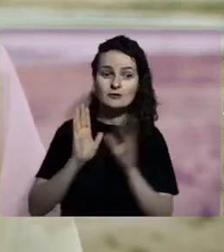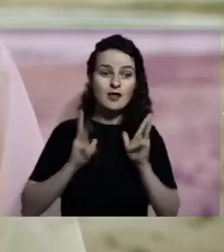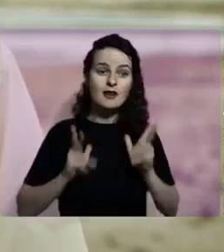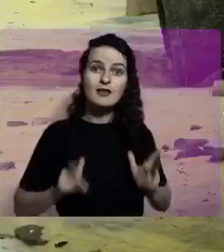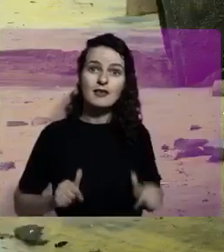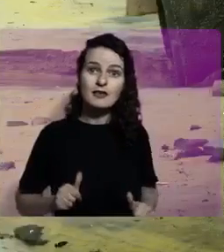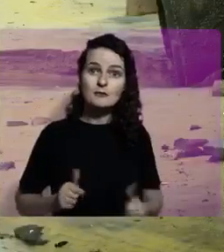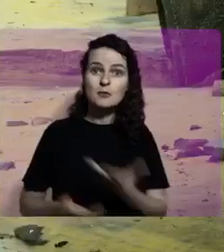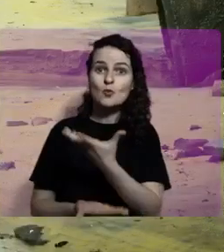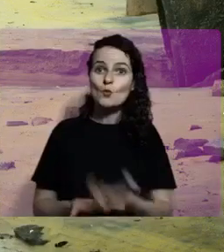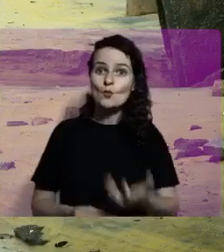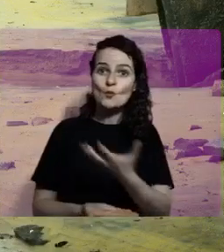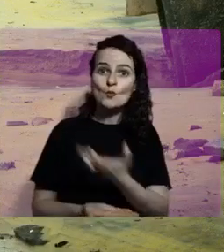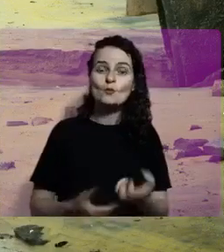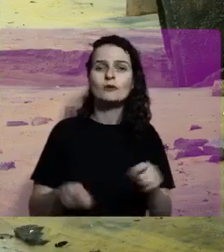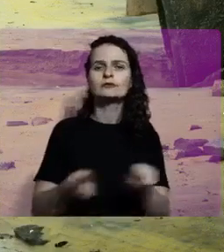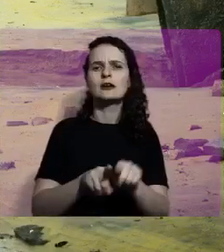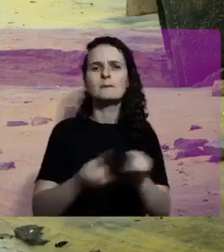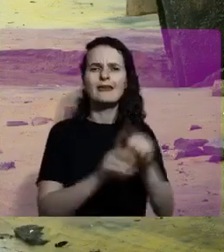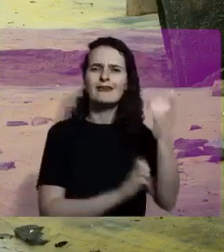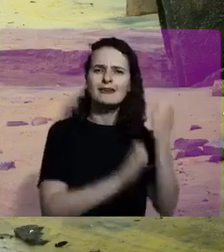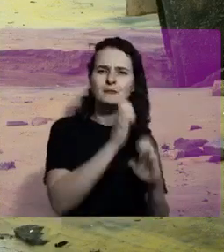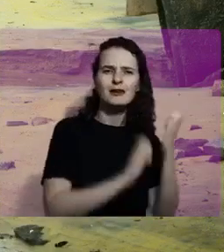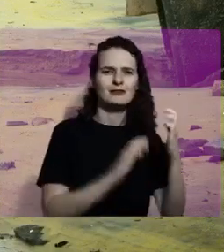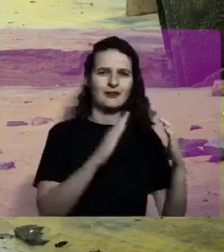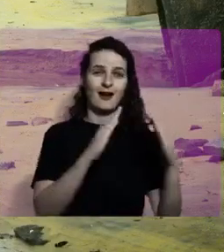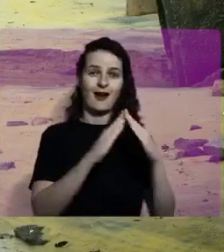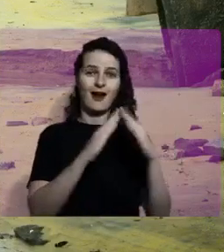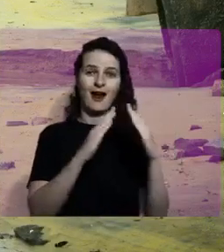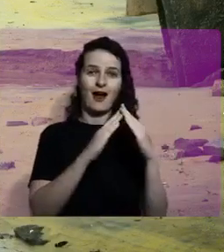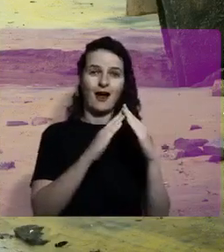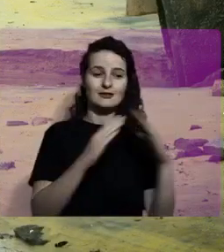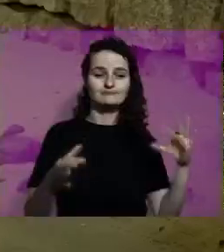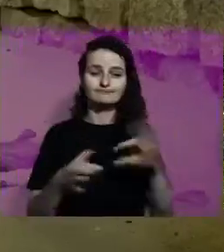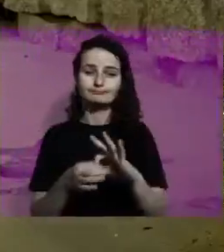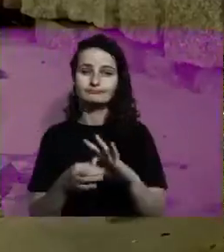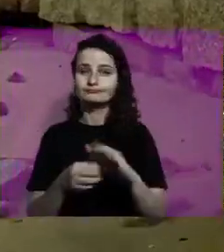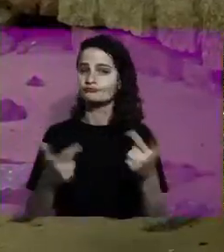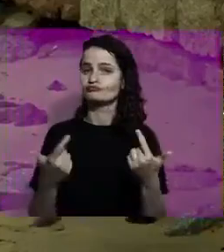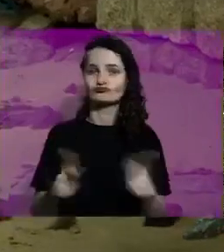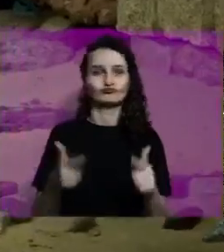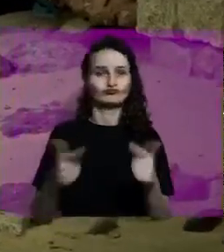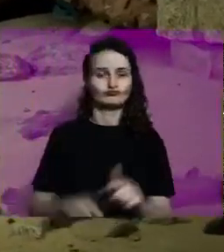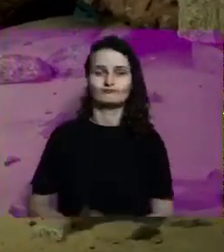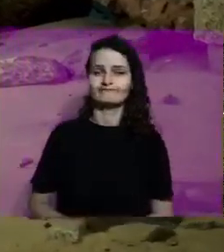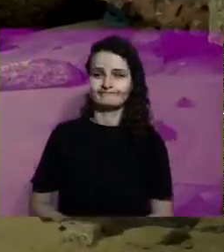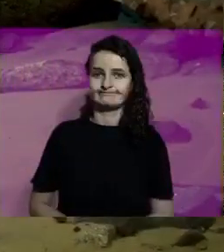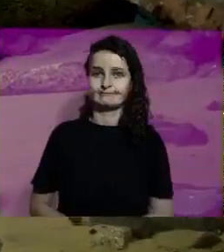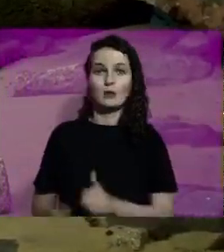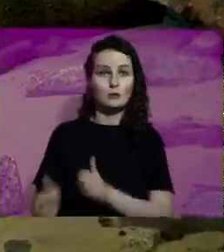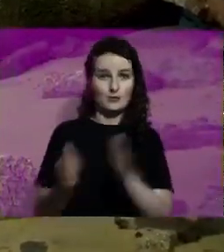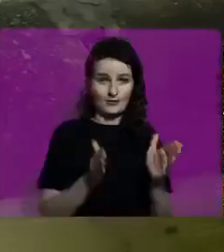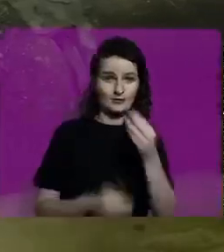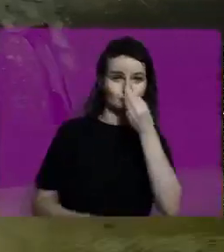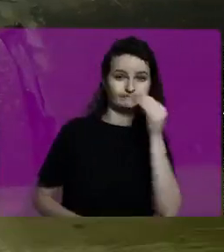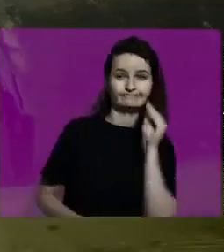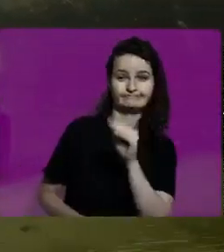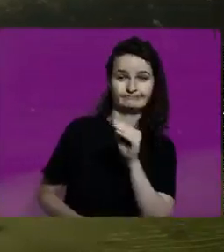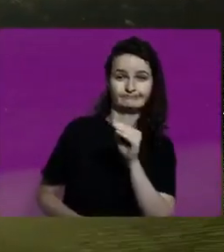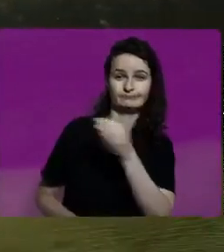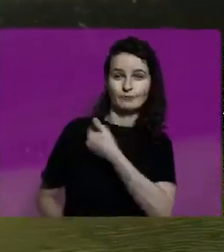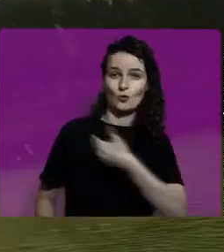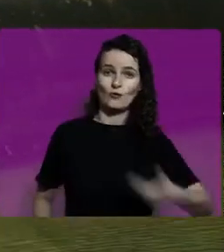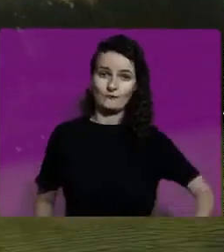em pontos da cidade. De outro, casas e empresas sem ligação à rede existente. De um lado, a negligência do poder público. De outro,